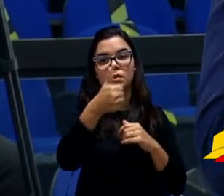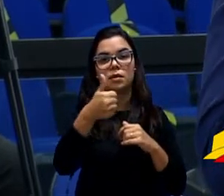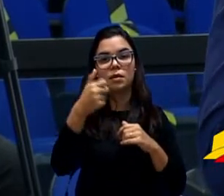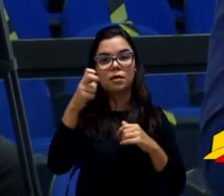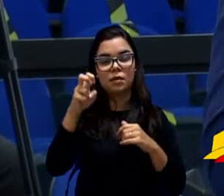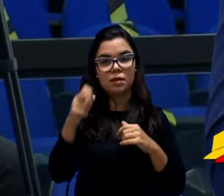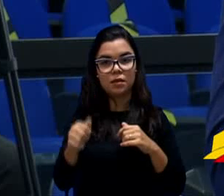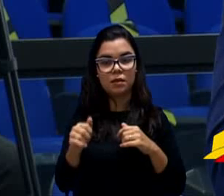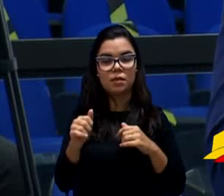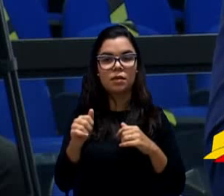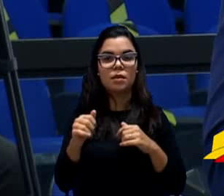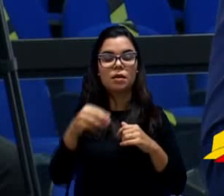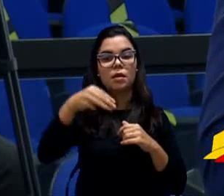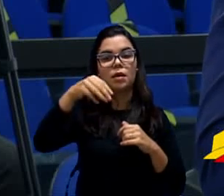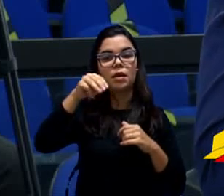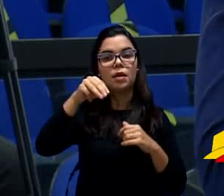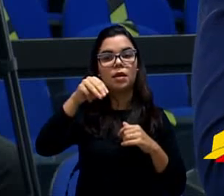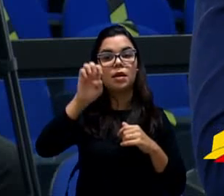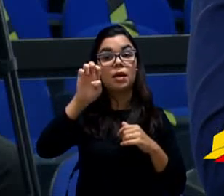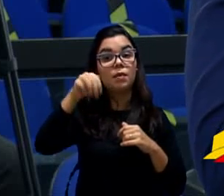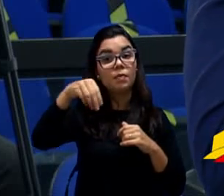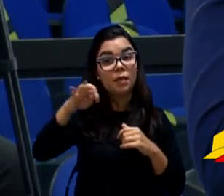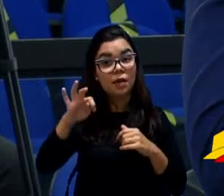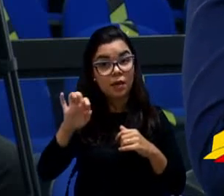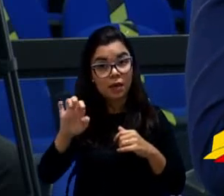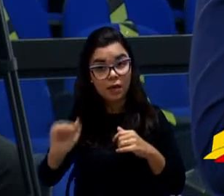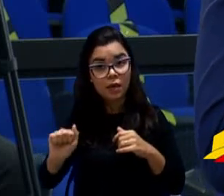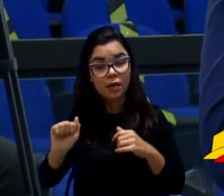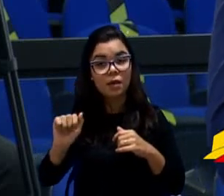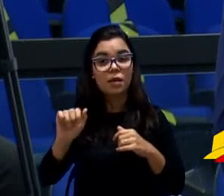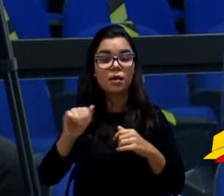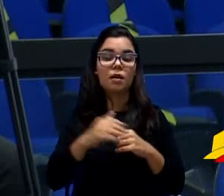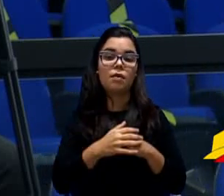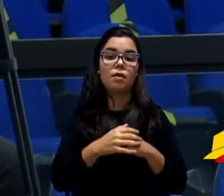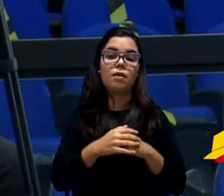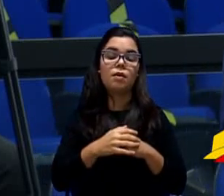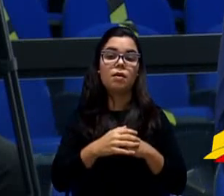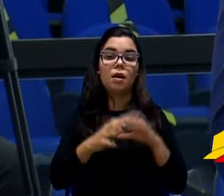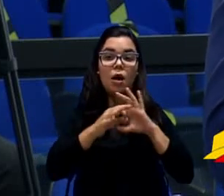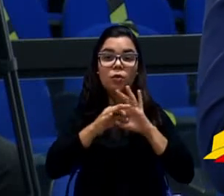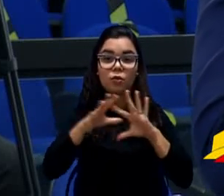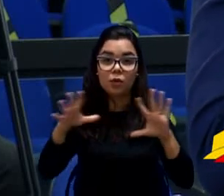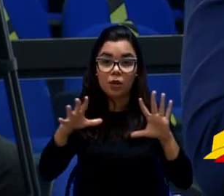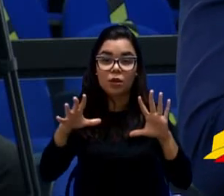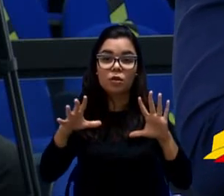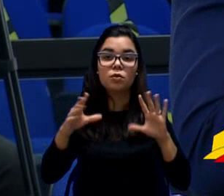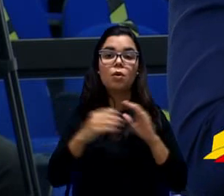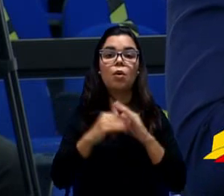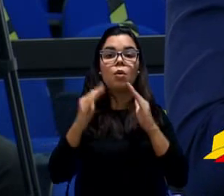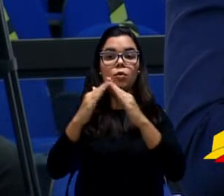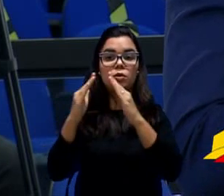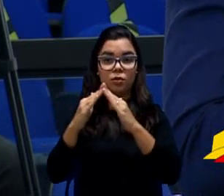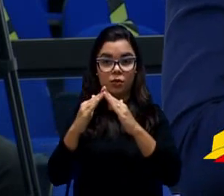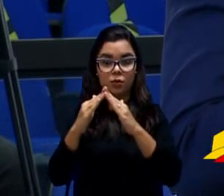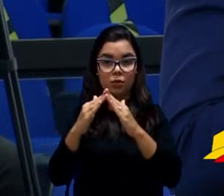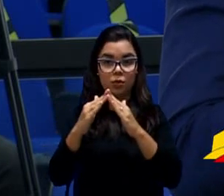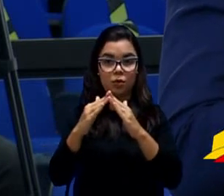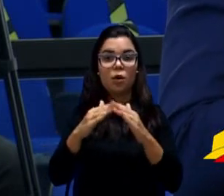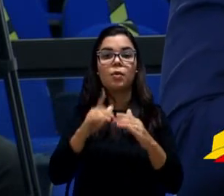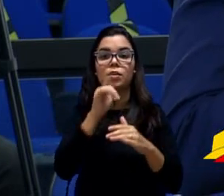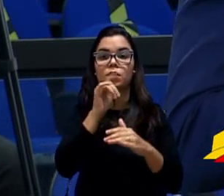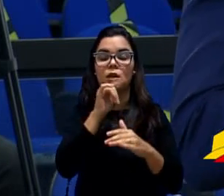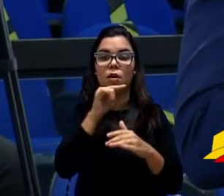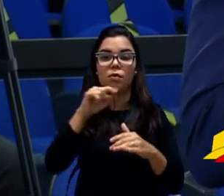nova redação, a Ementa. A Ementa. A Ementa. Autoriza o Serviço Autônomo de Água e Esgoto de Sorocaba,